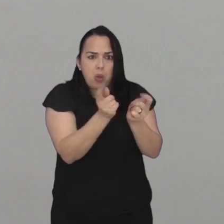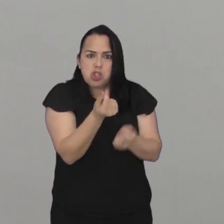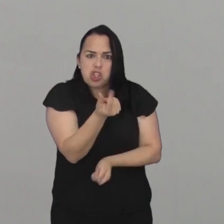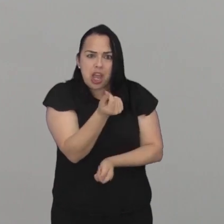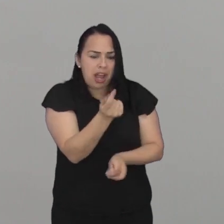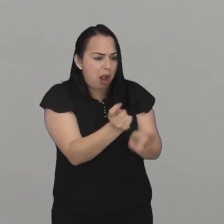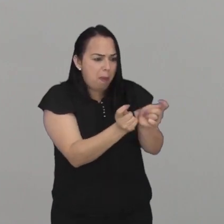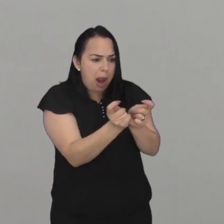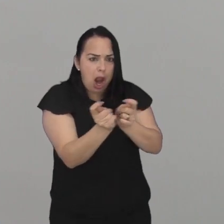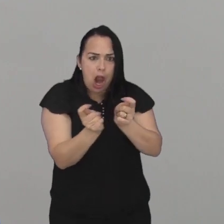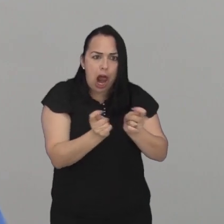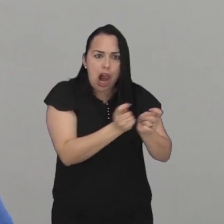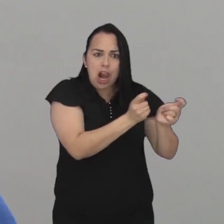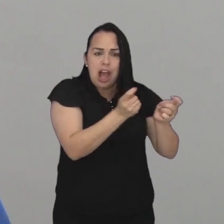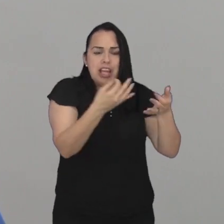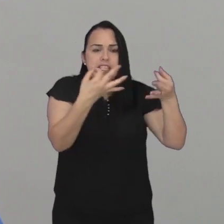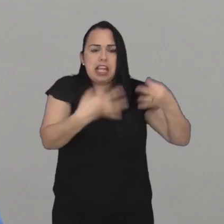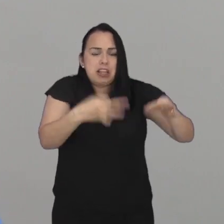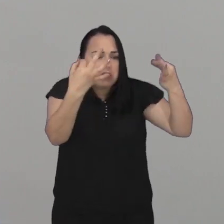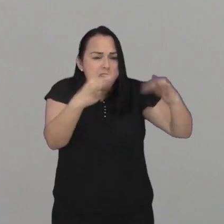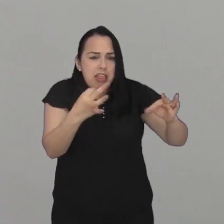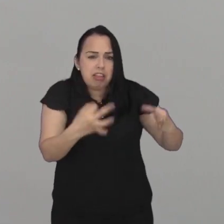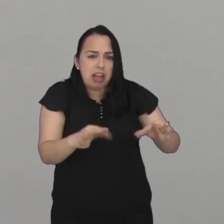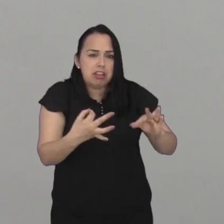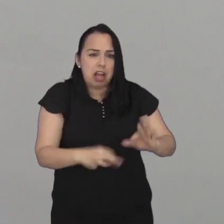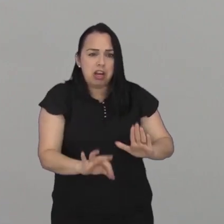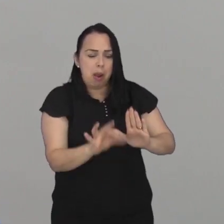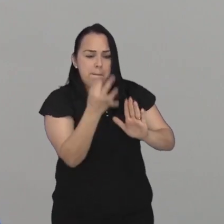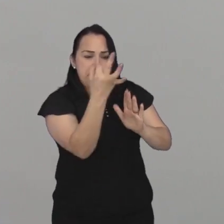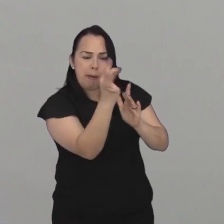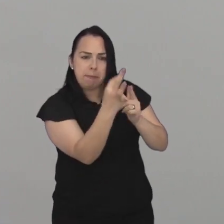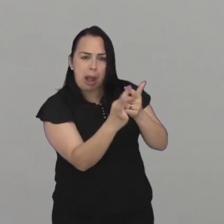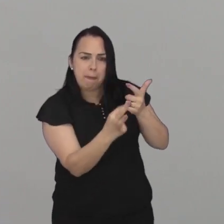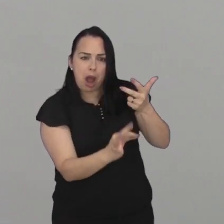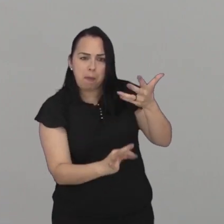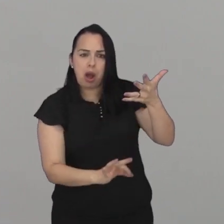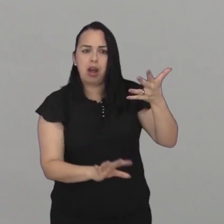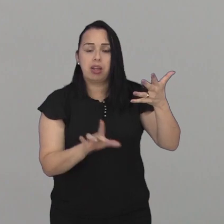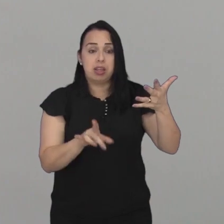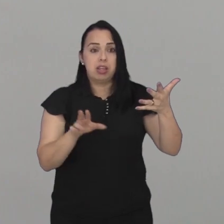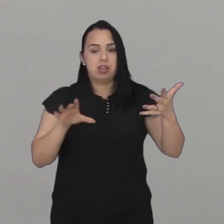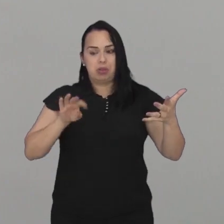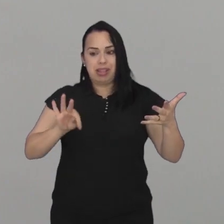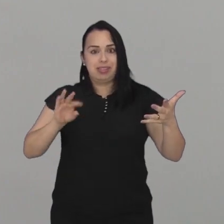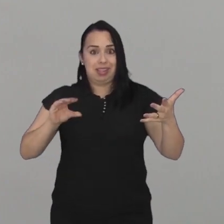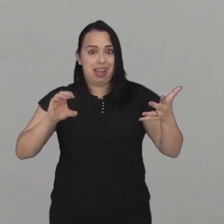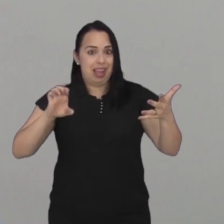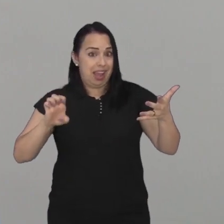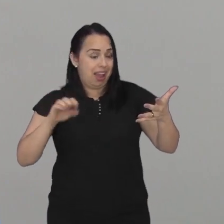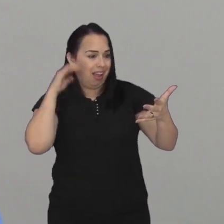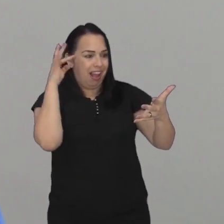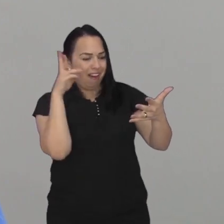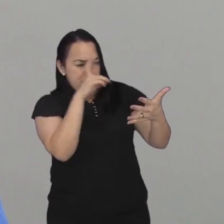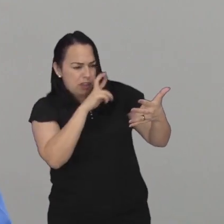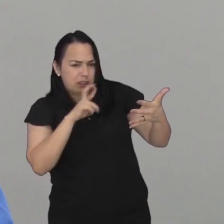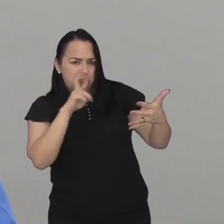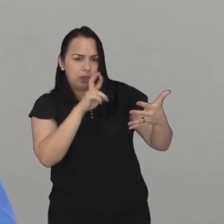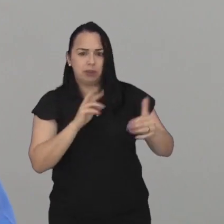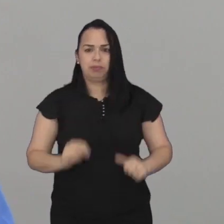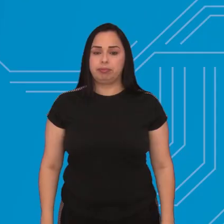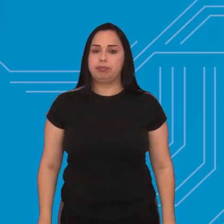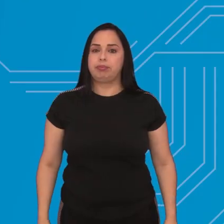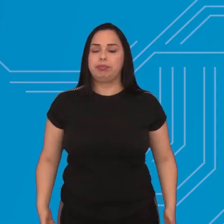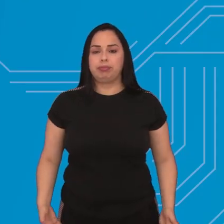as suas questões financeiras, que é onde o Tribunal realmente fica muito de olho, que são os gastos com o dinheiro